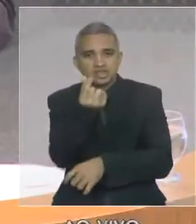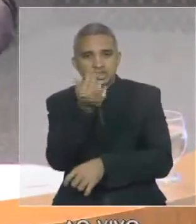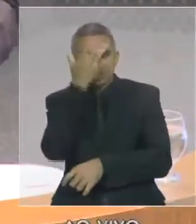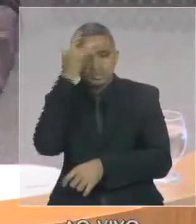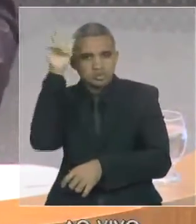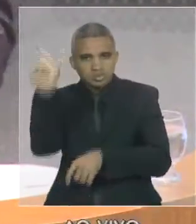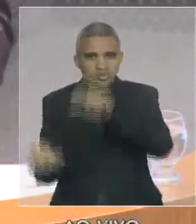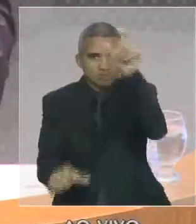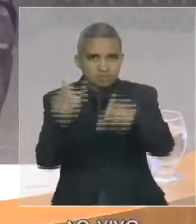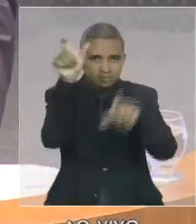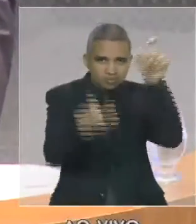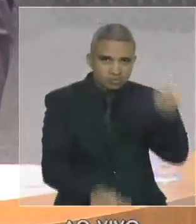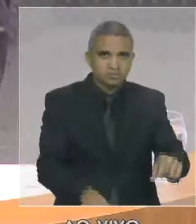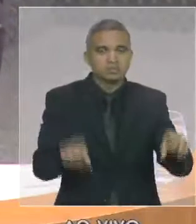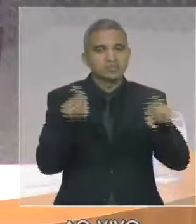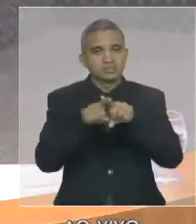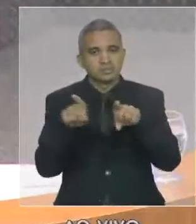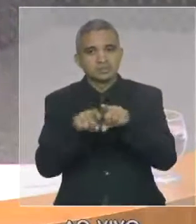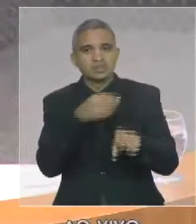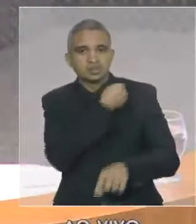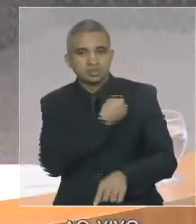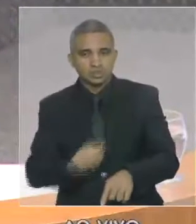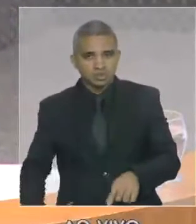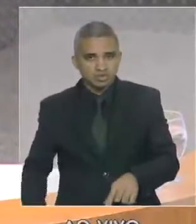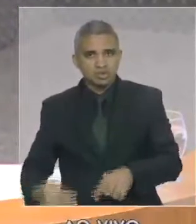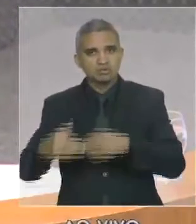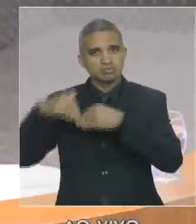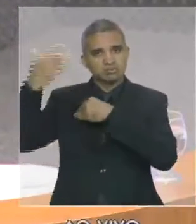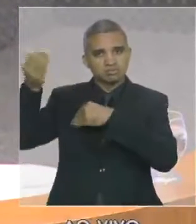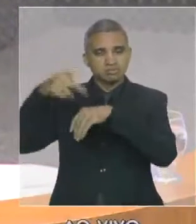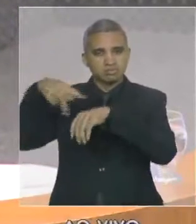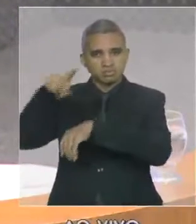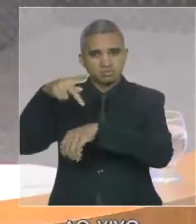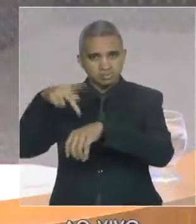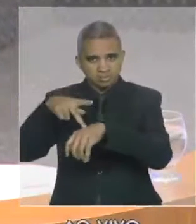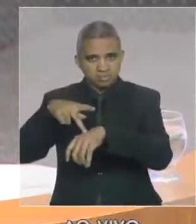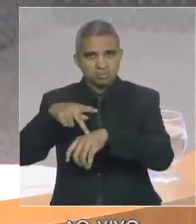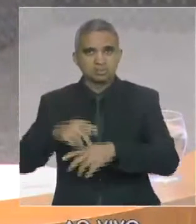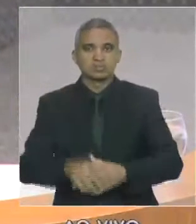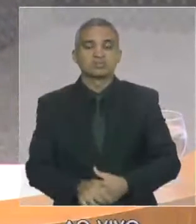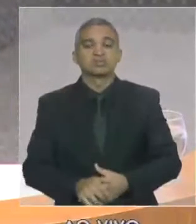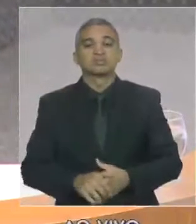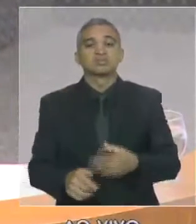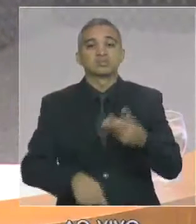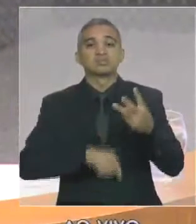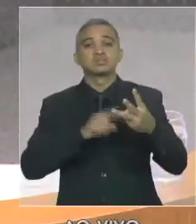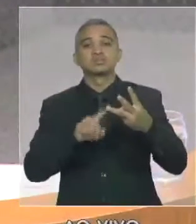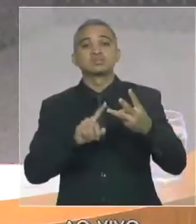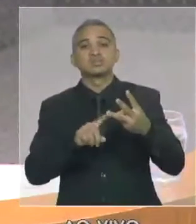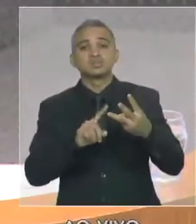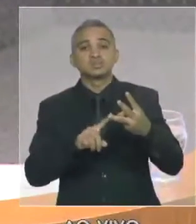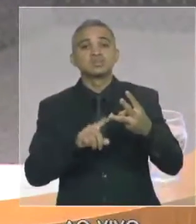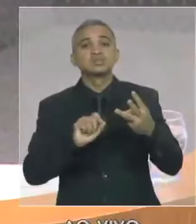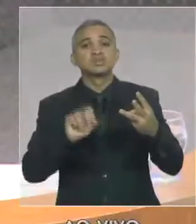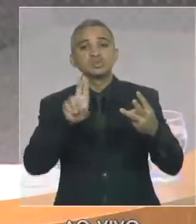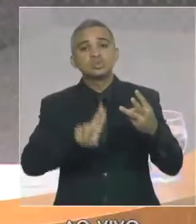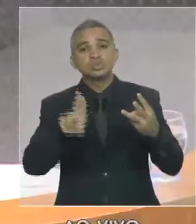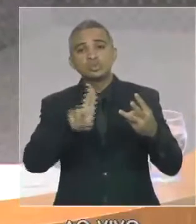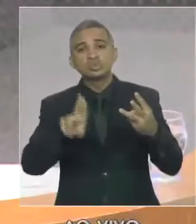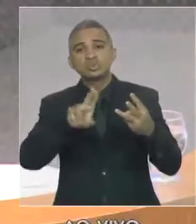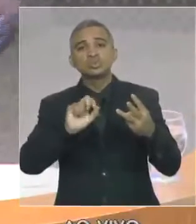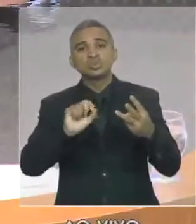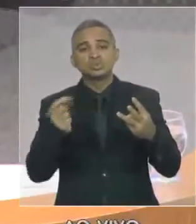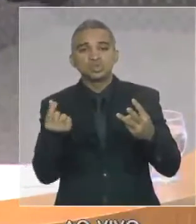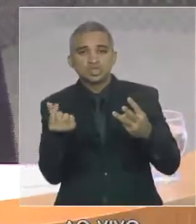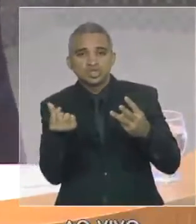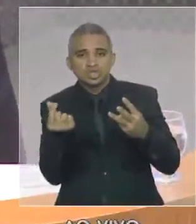para os governos subnacionais. E o terceiro tema, atinente ao uso dos depósitos judiciais, para que